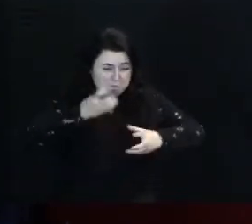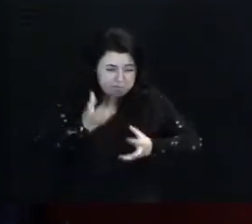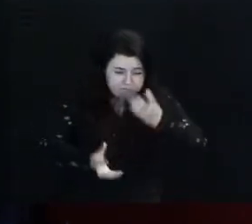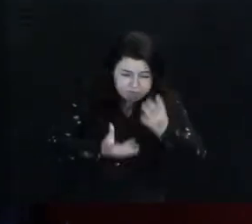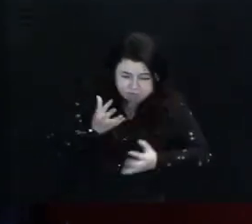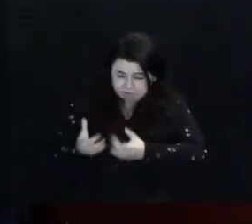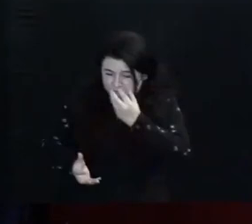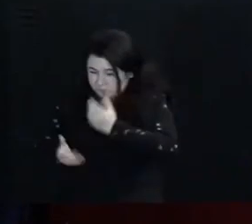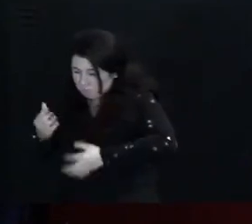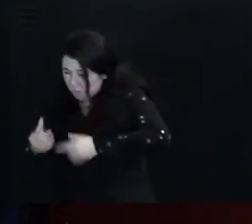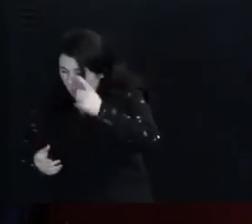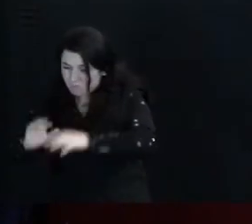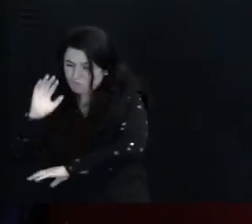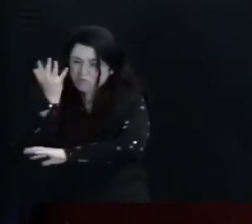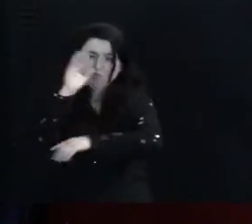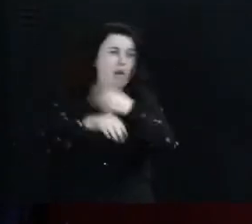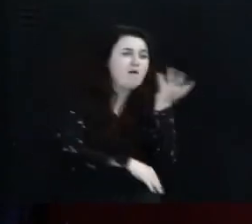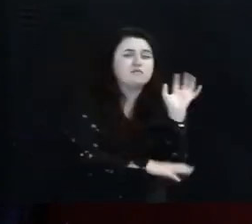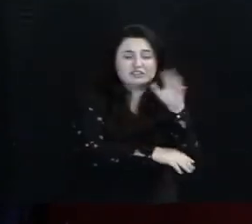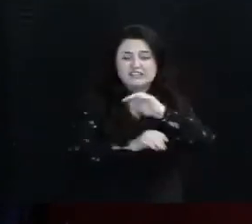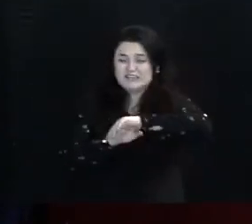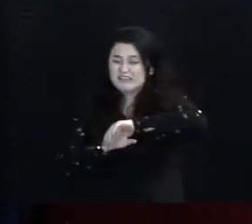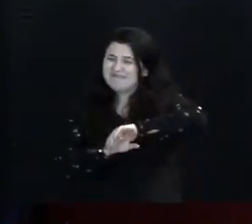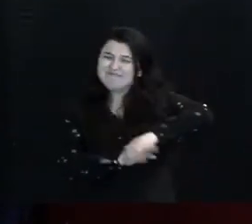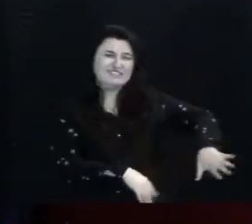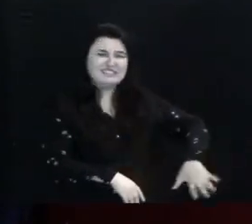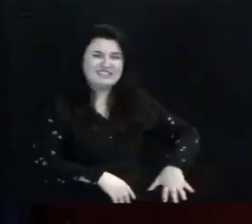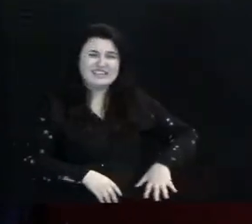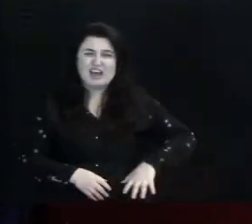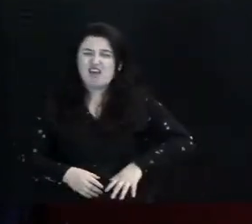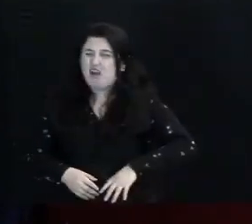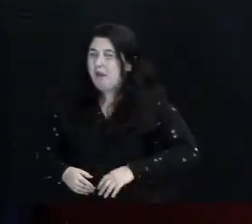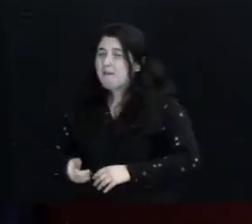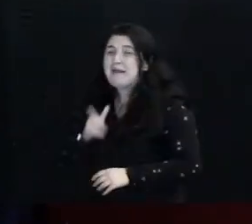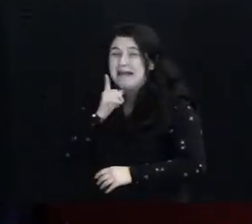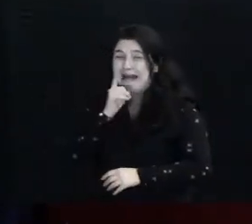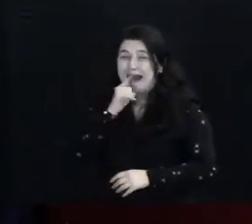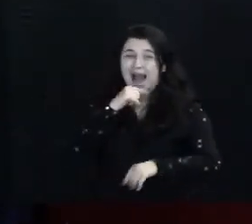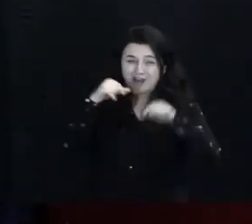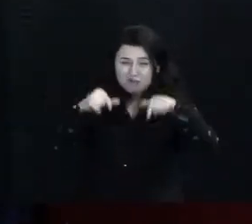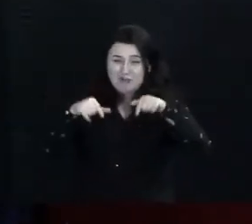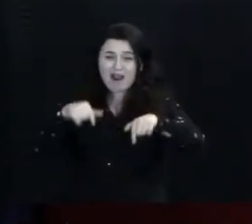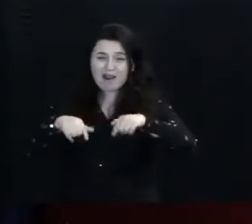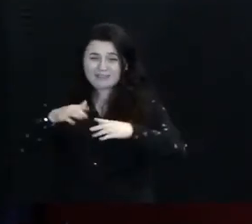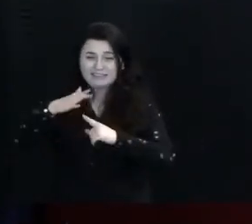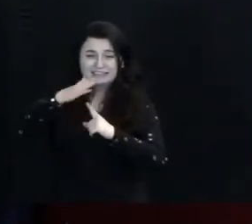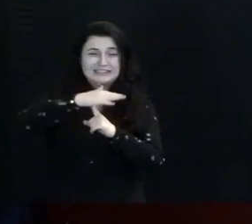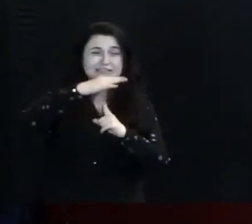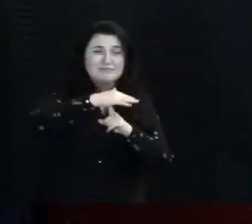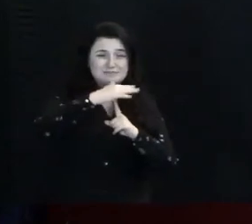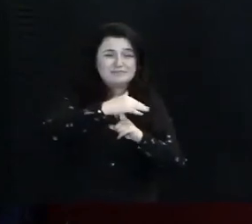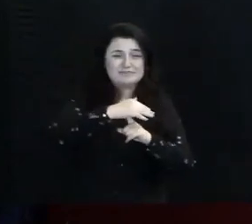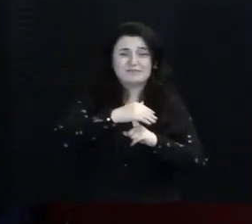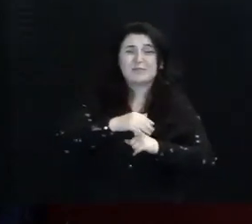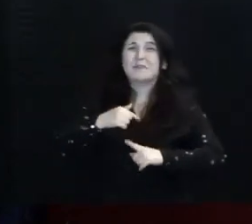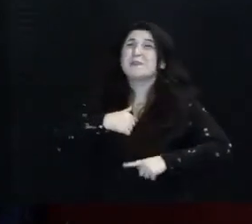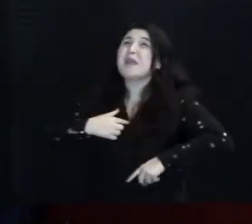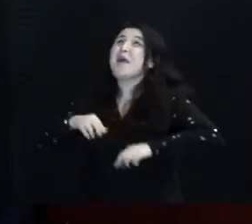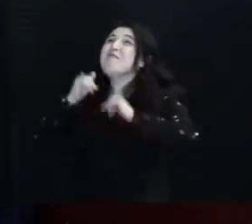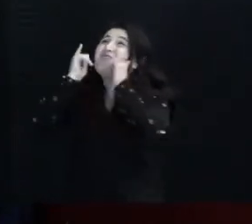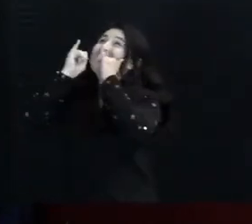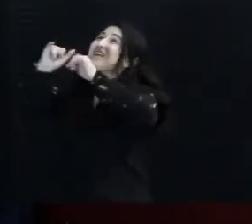Rafael Com Covid em estado grave Eu quero declarar Céus abertos sobre o Brasil